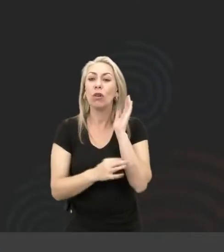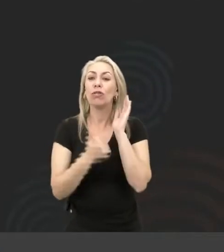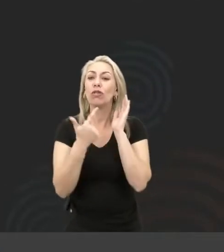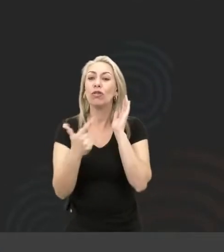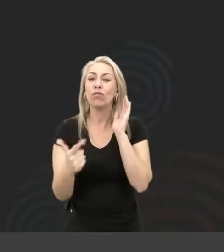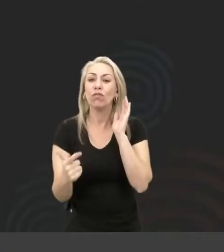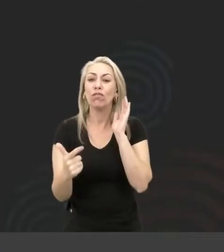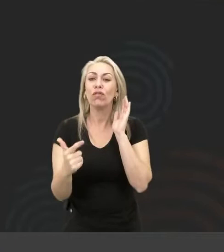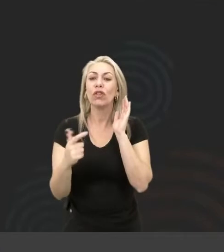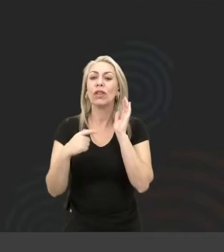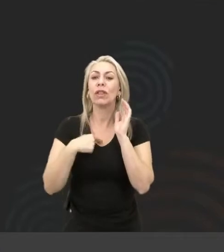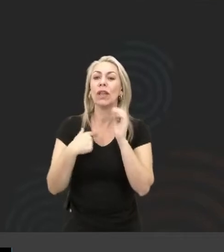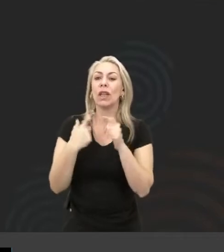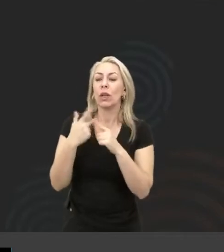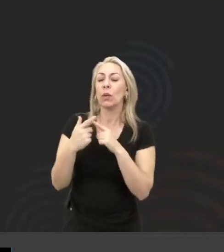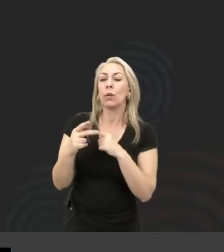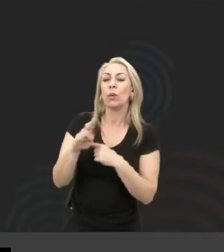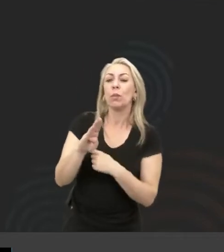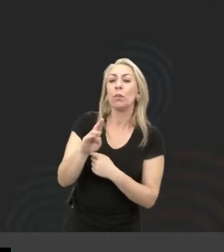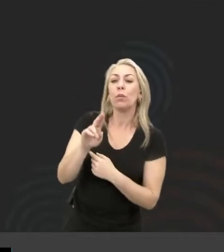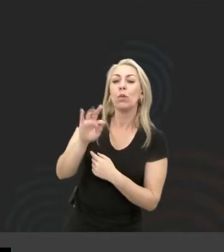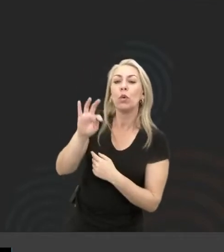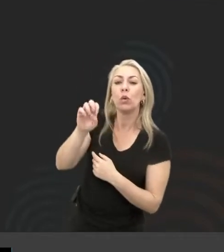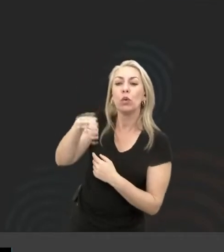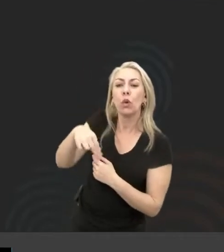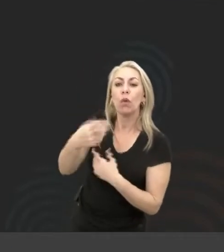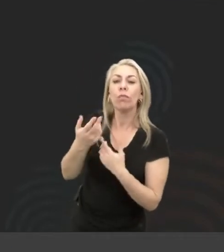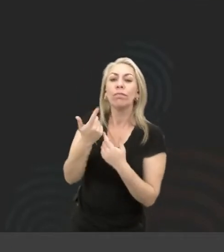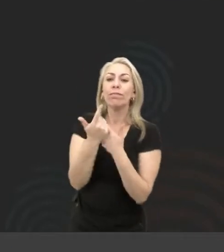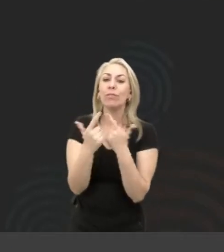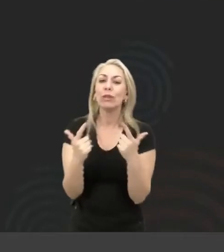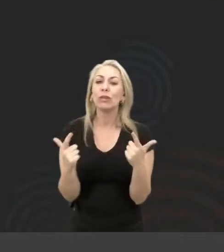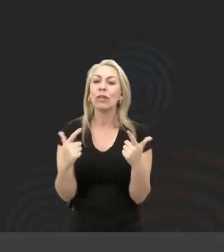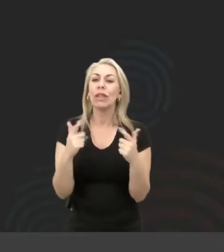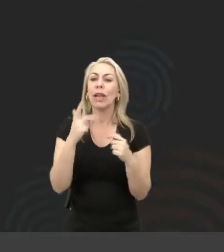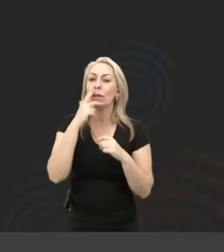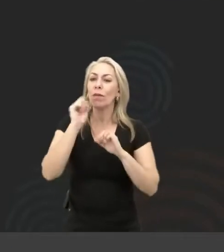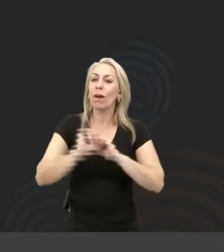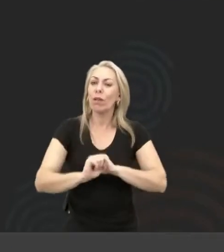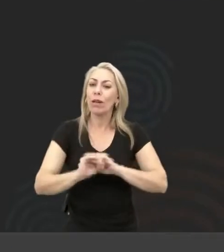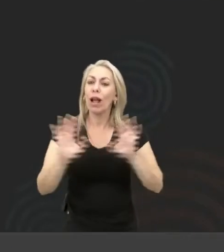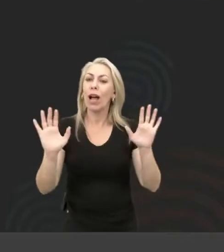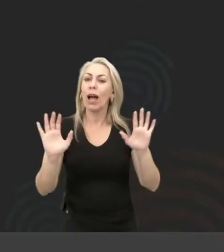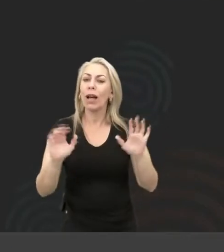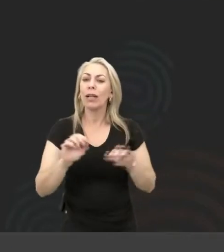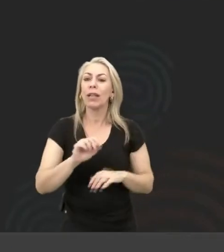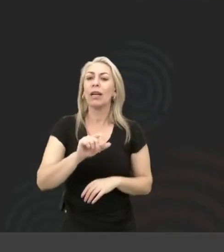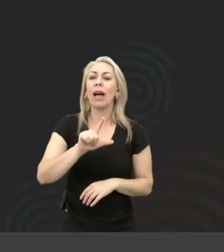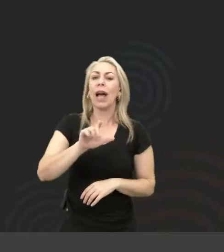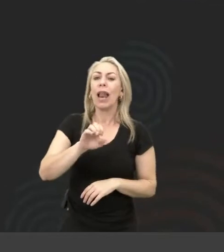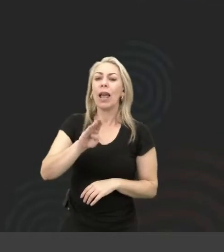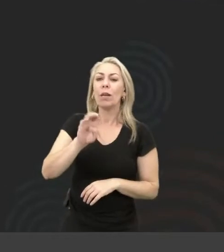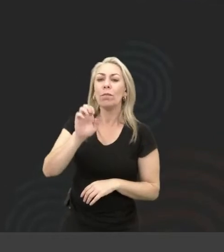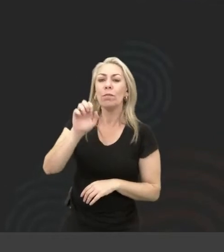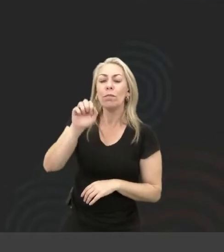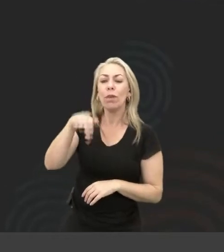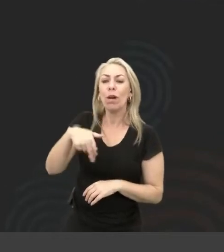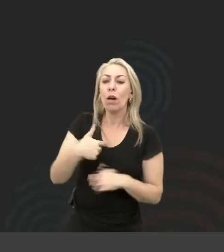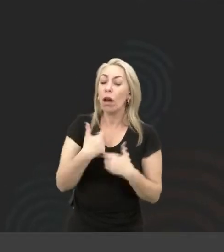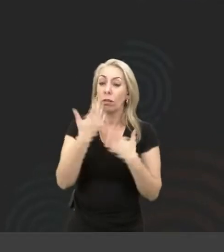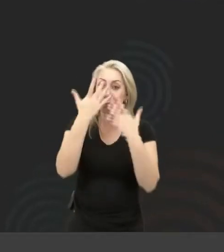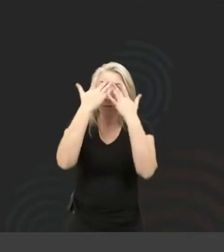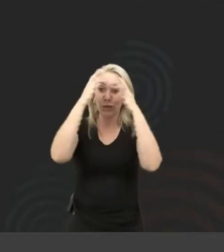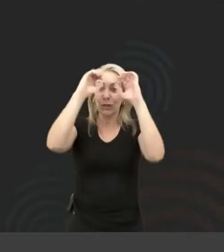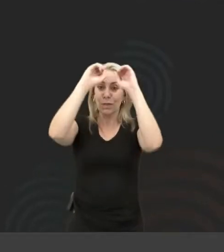tagueamento botão, não tem, não está declarada a label, quer dizer, eu não